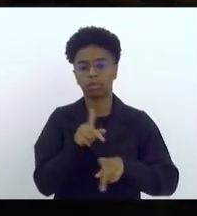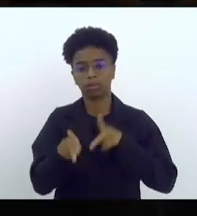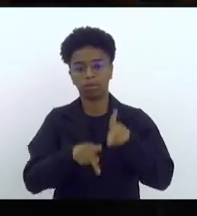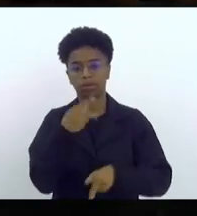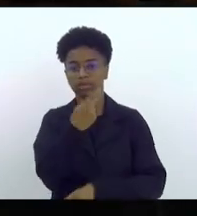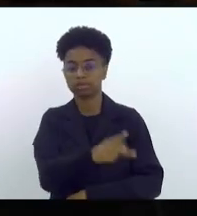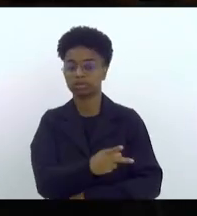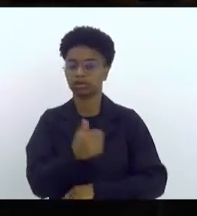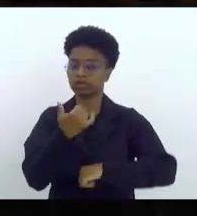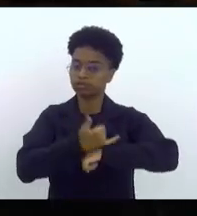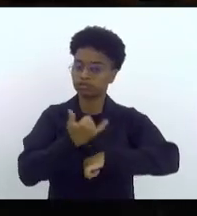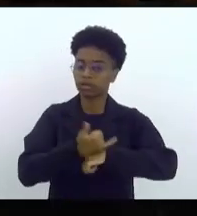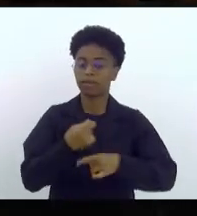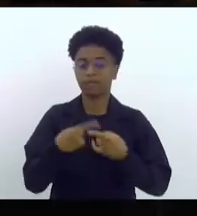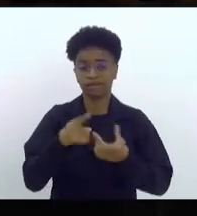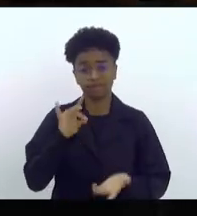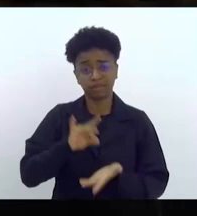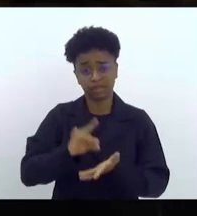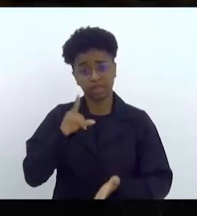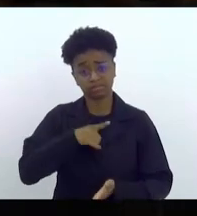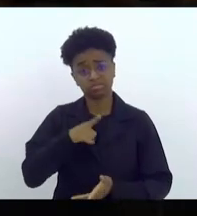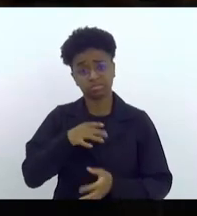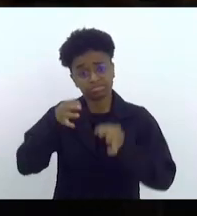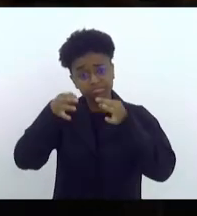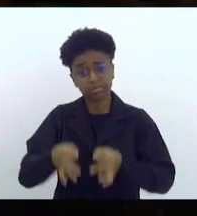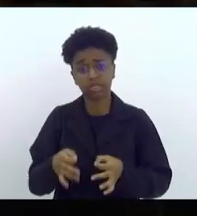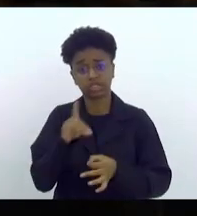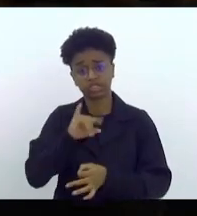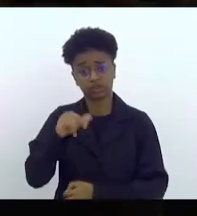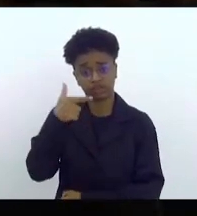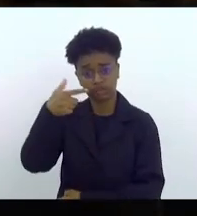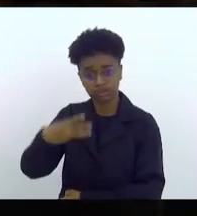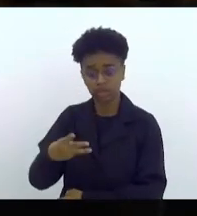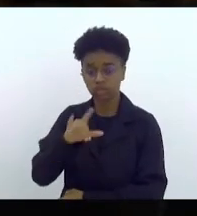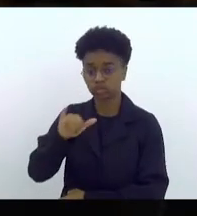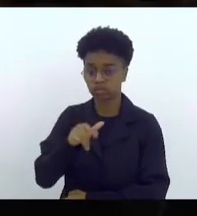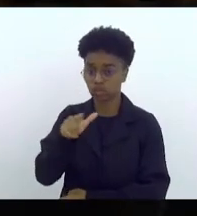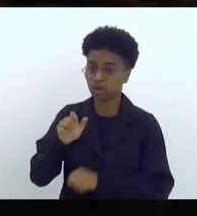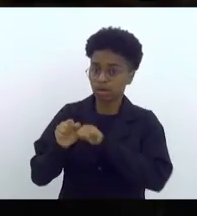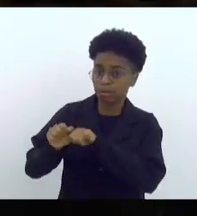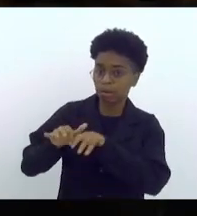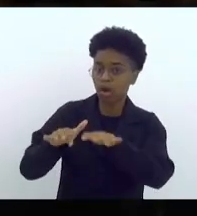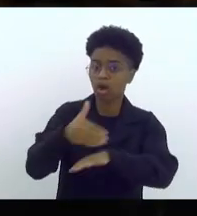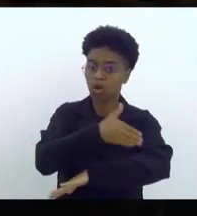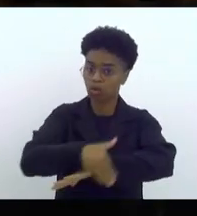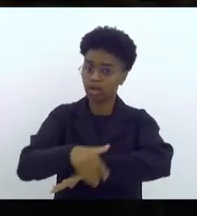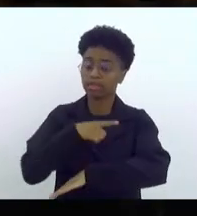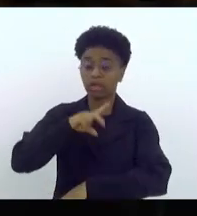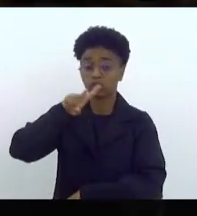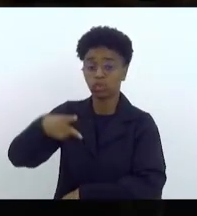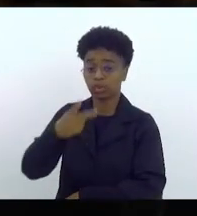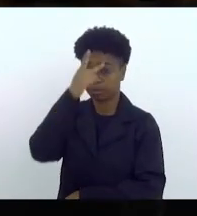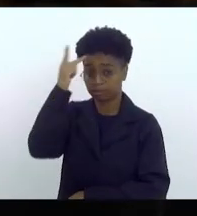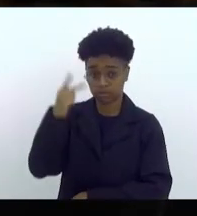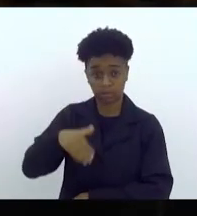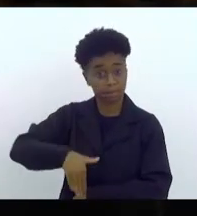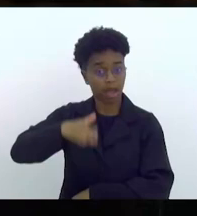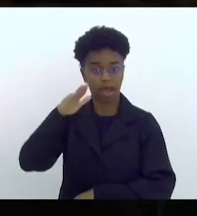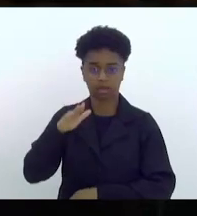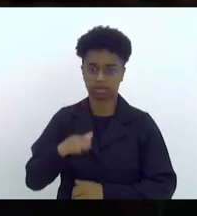Volta Redonda que legitimamente no dia 23 de julho ocupou a rua com mais de 2 mil pessoas.